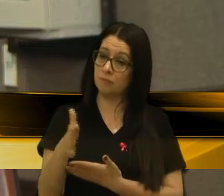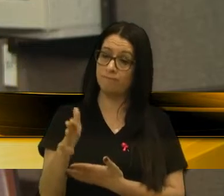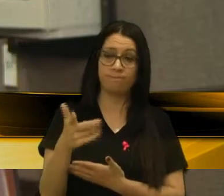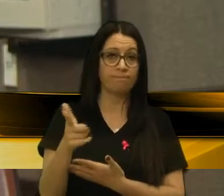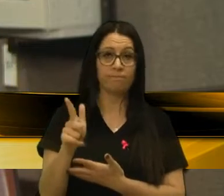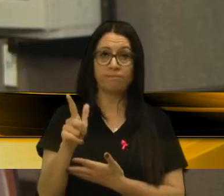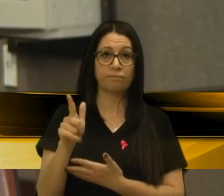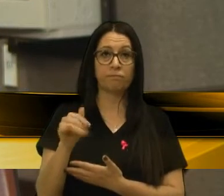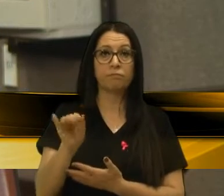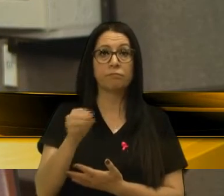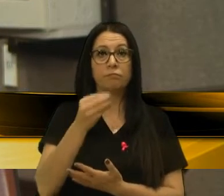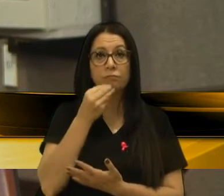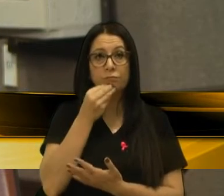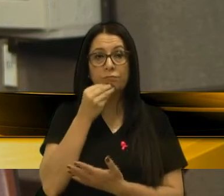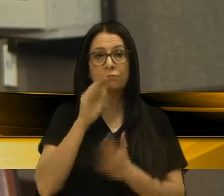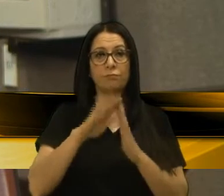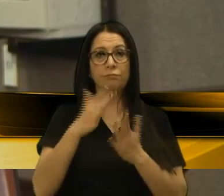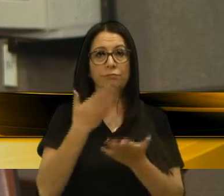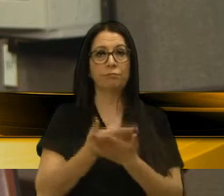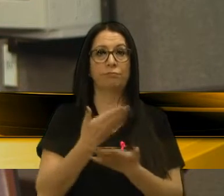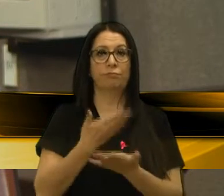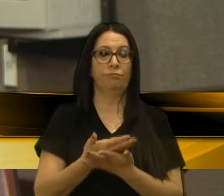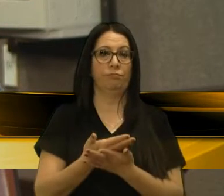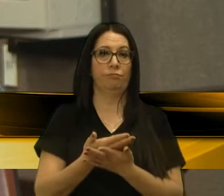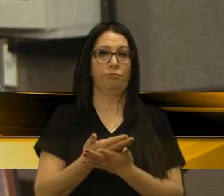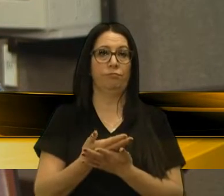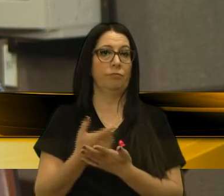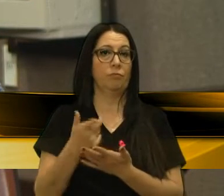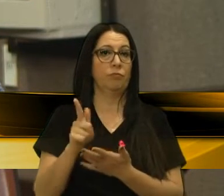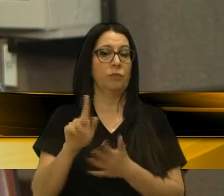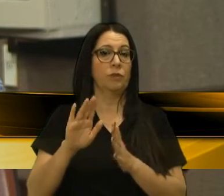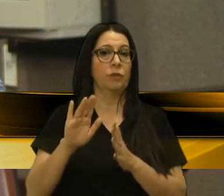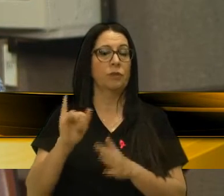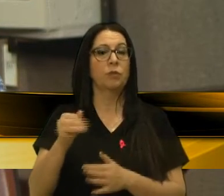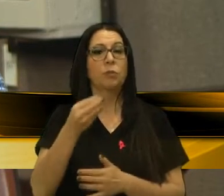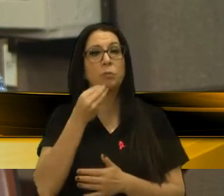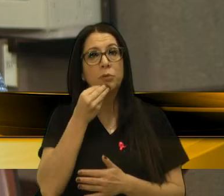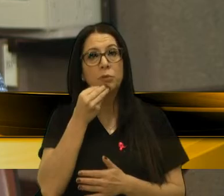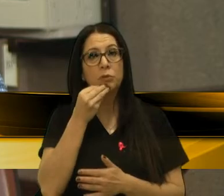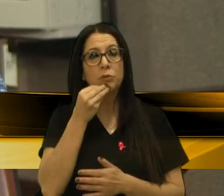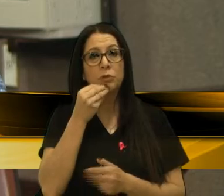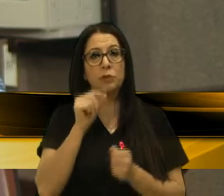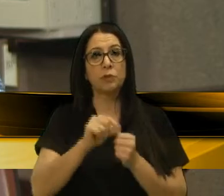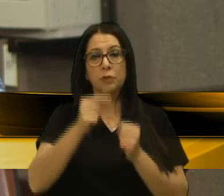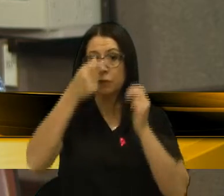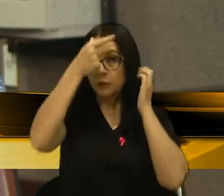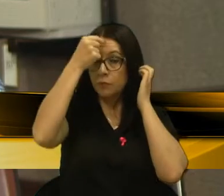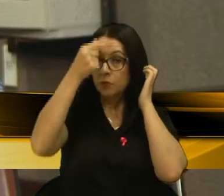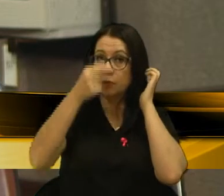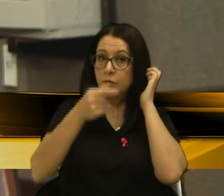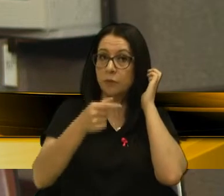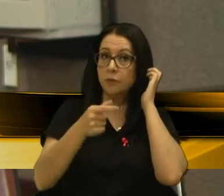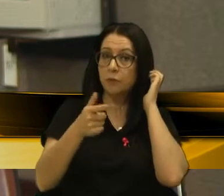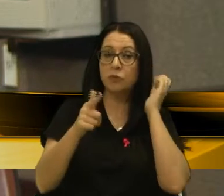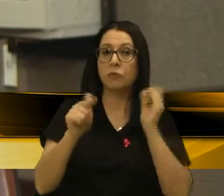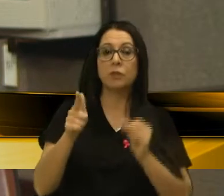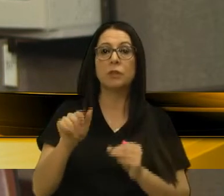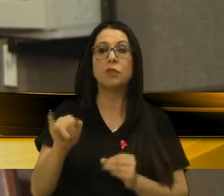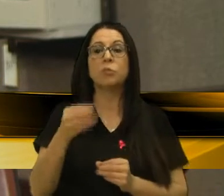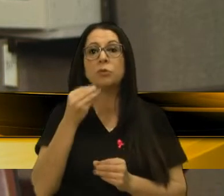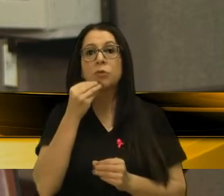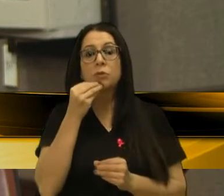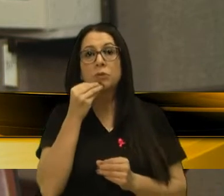tiveram a oportunidade de escolas, não tiveram a oportunidade de cursar uma faculdade, não tiveram a